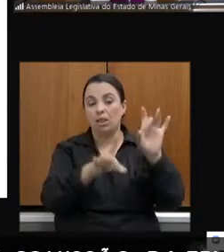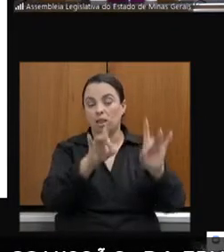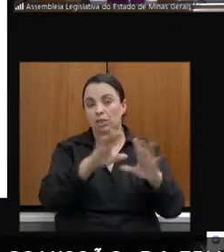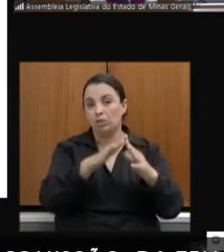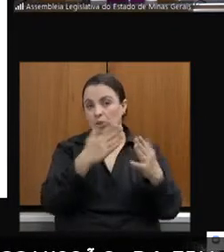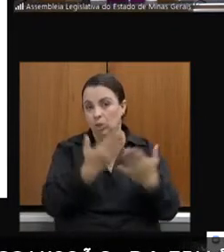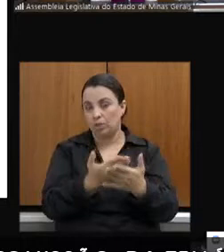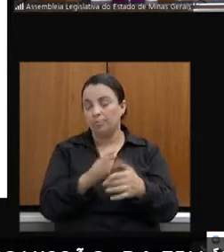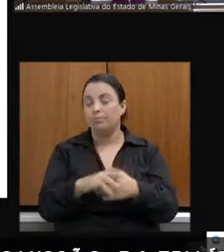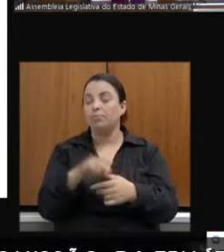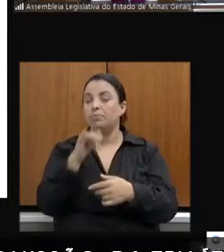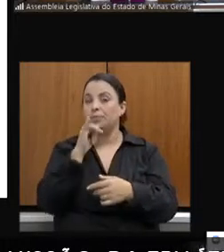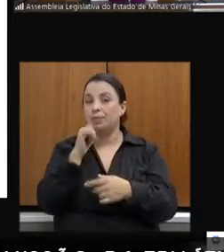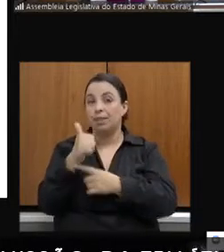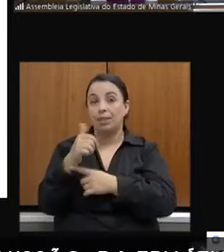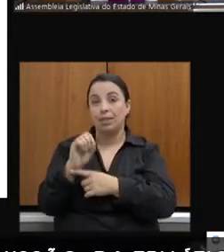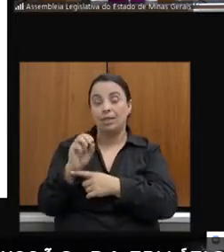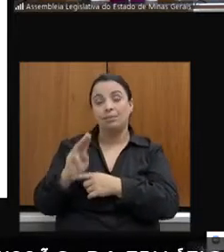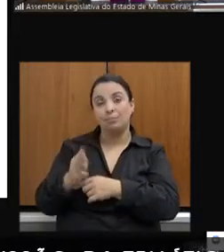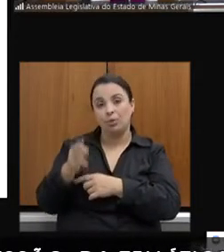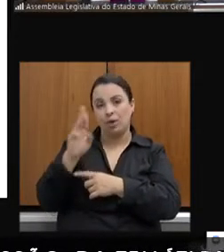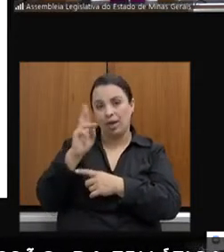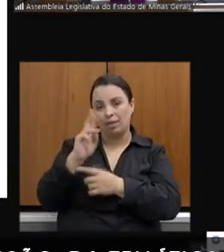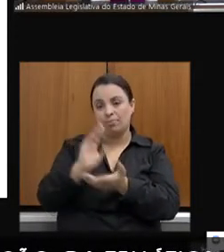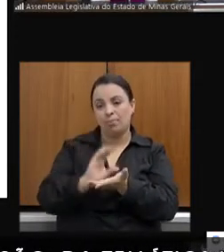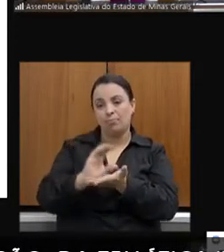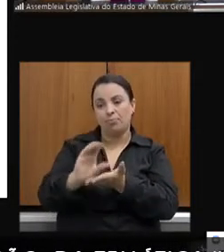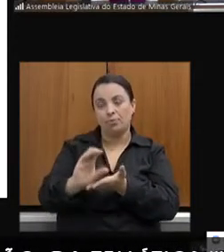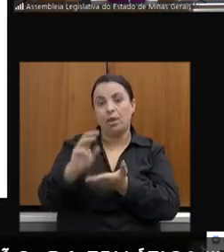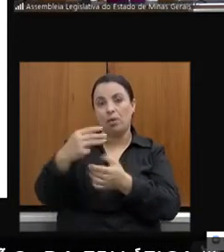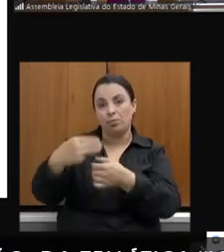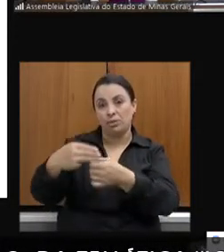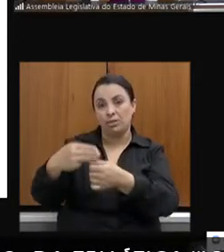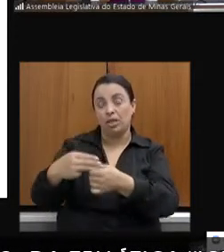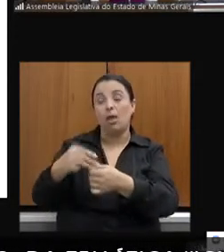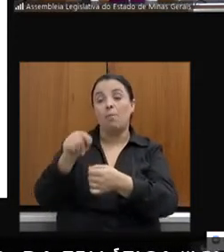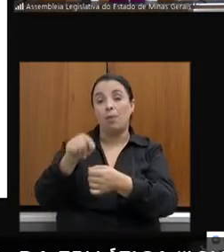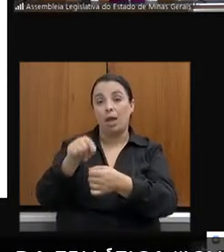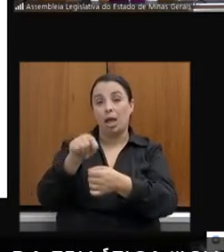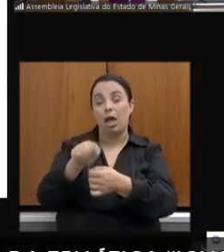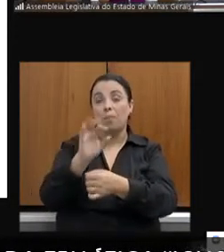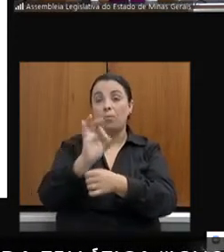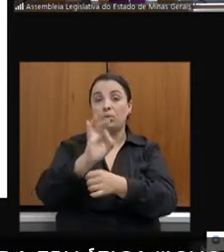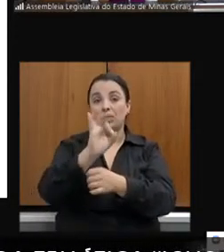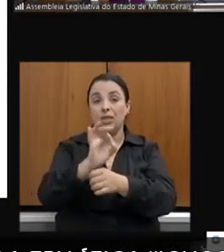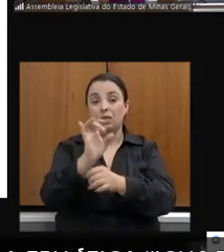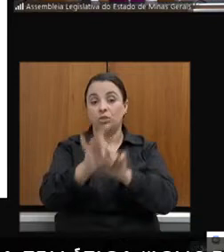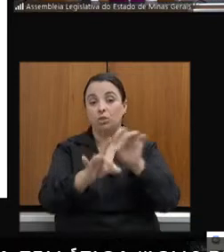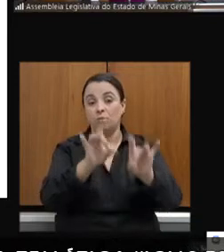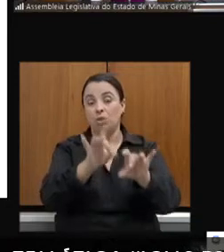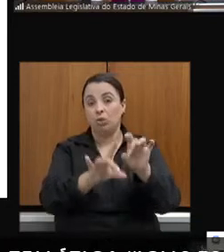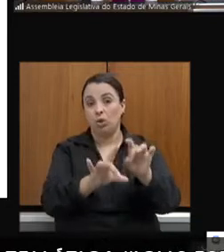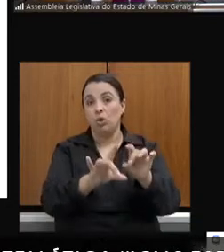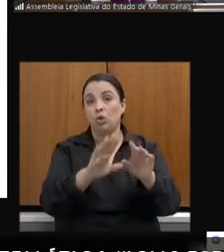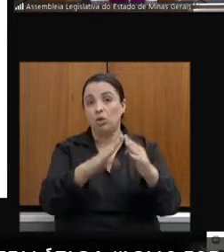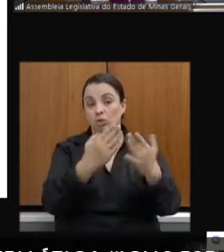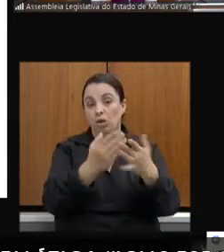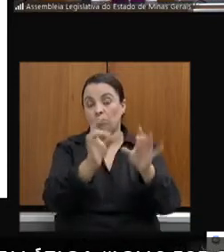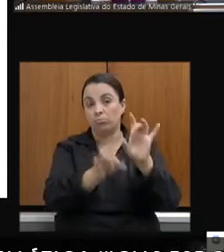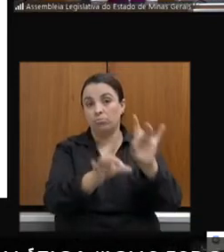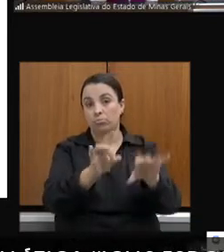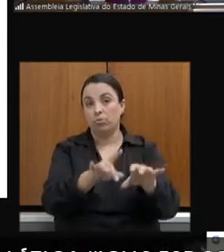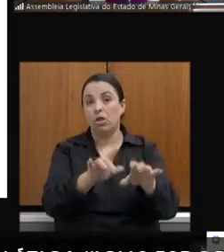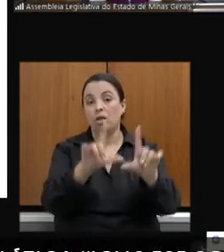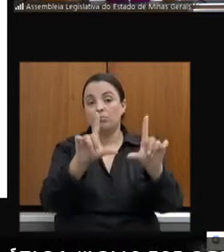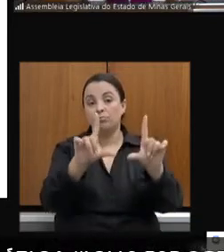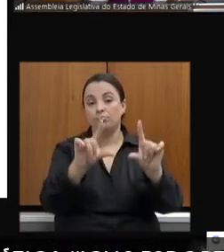10 mil reais transferidos ao município, a taxa de abandono escolar nos anos iniciais é reduzida em aproximadamente